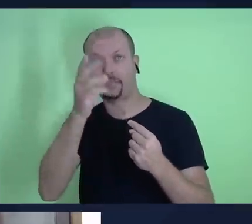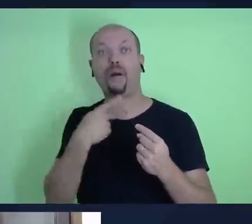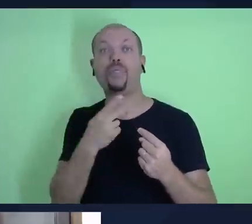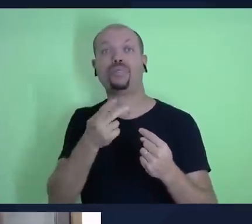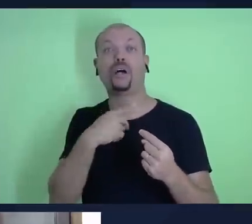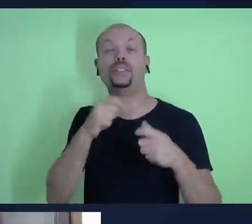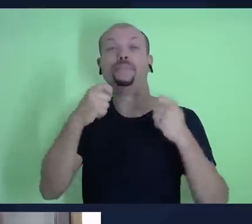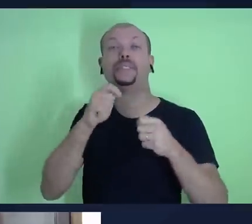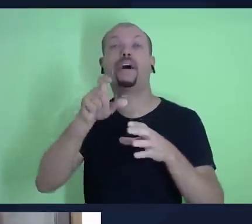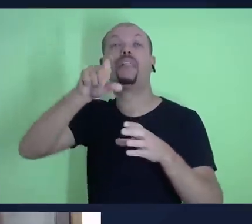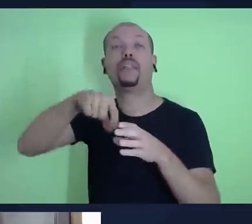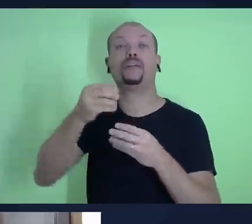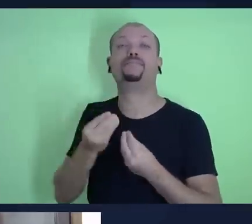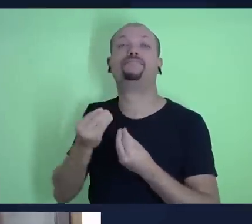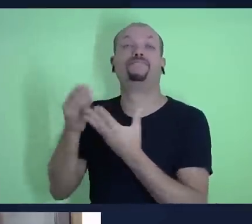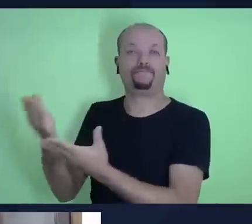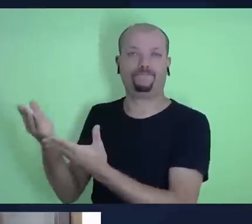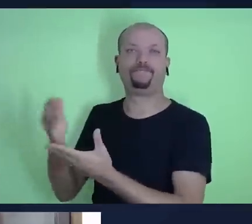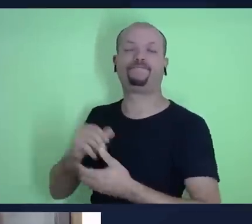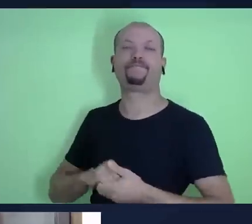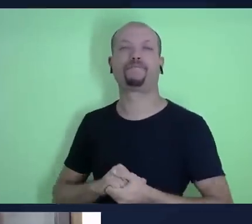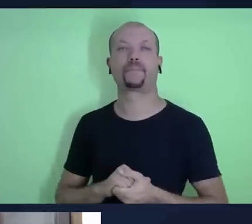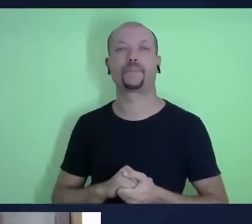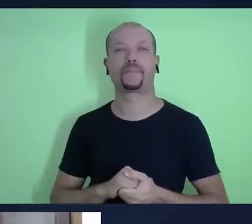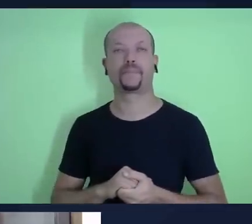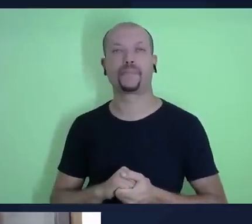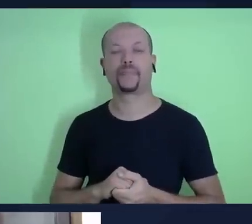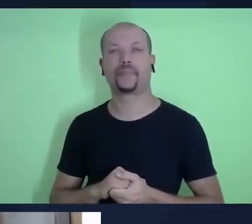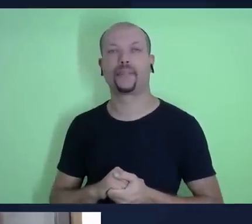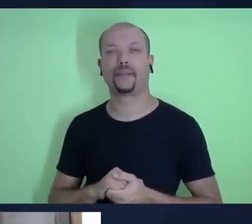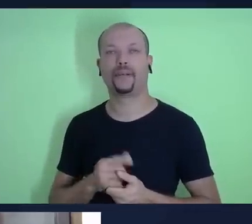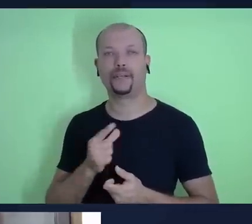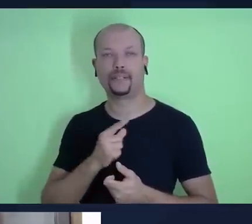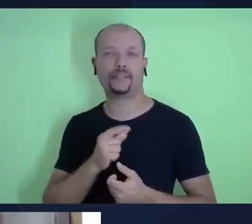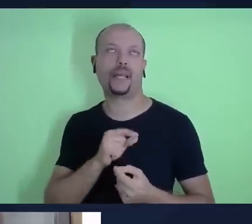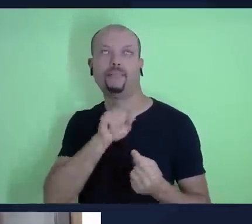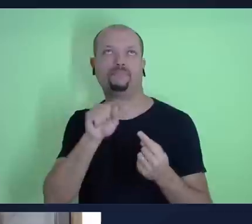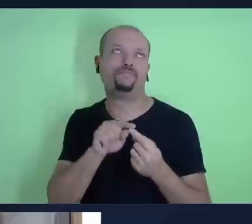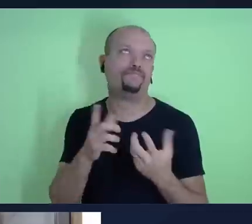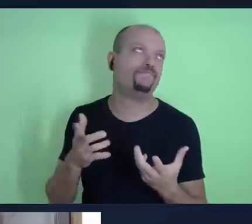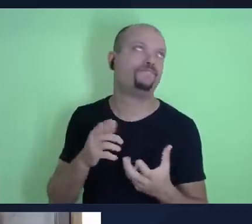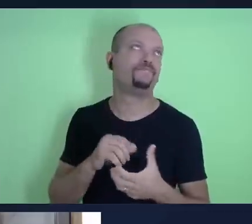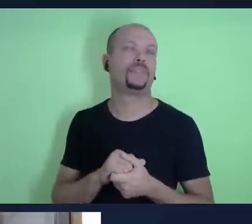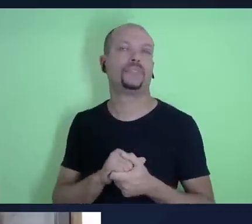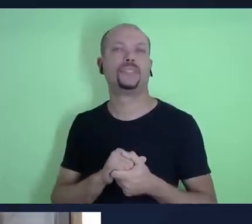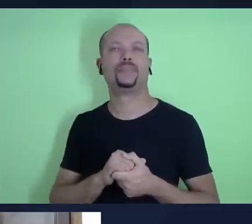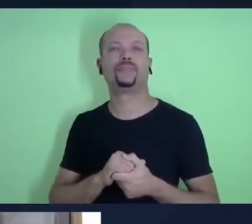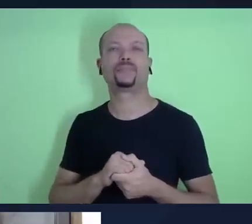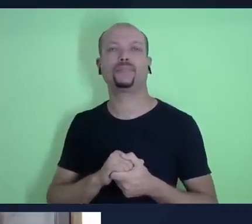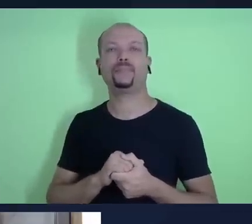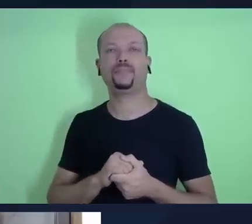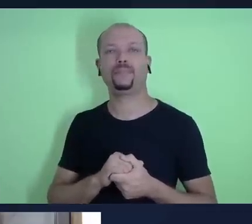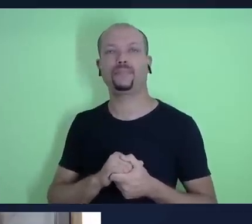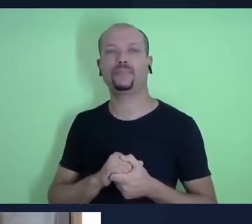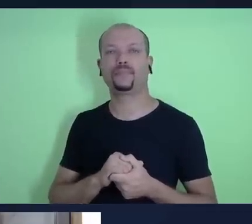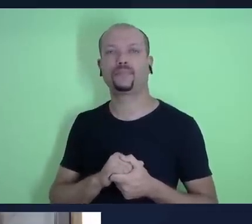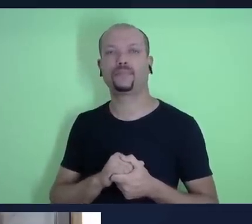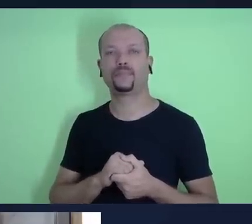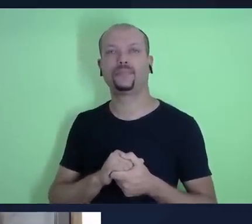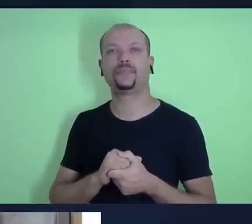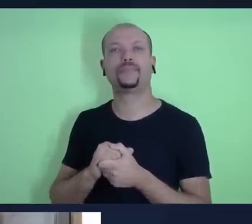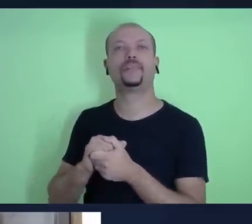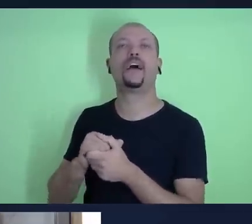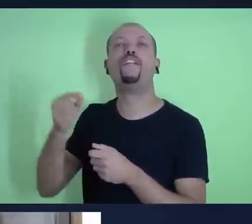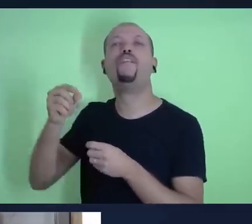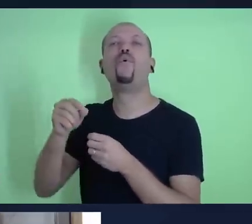deva entregar o dízimo. A gente tem motivos do ponto de vista do destino desse recurso, que